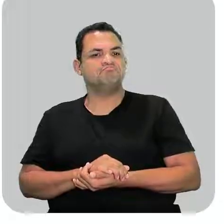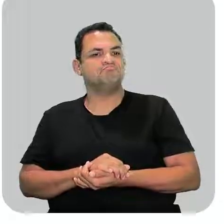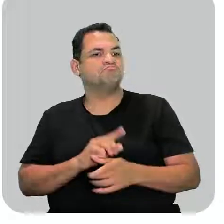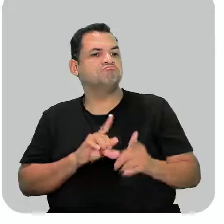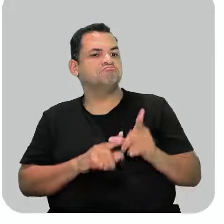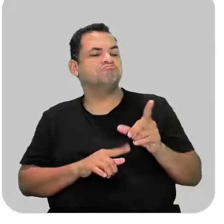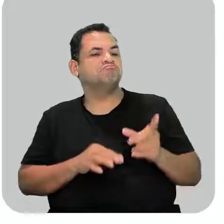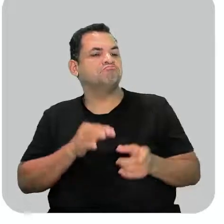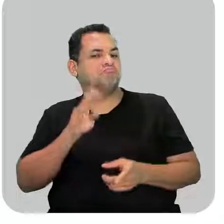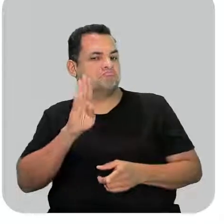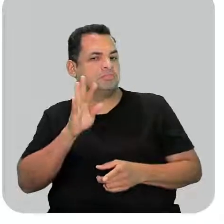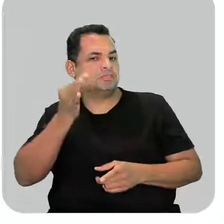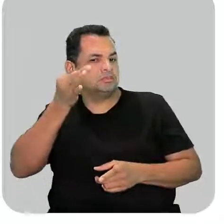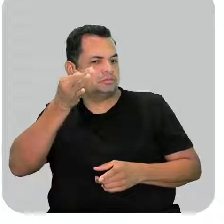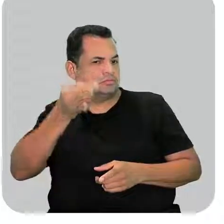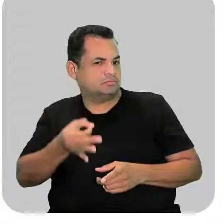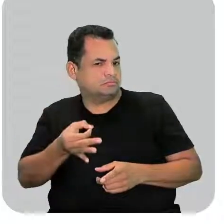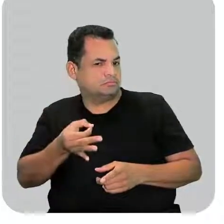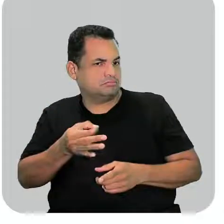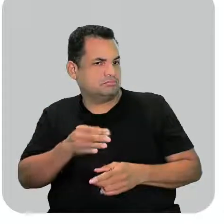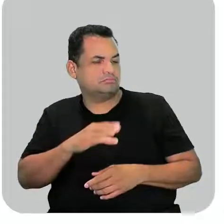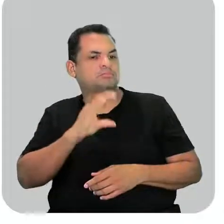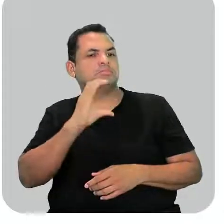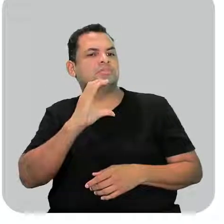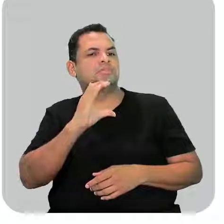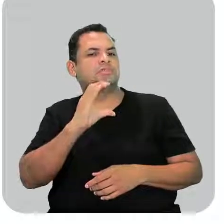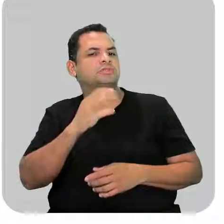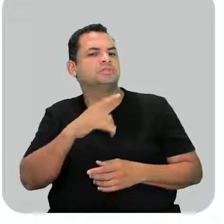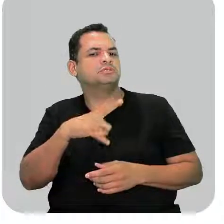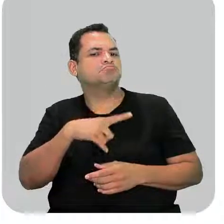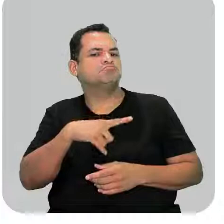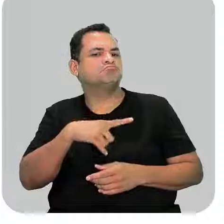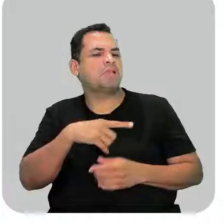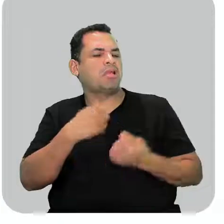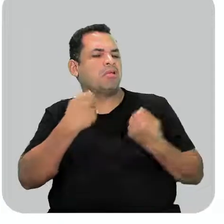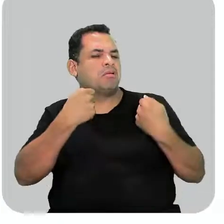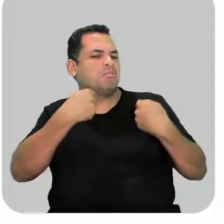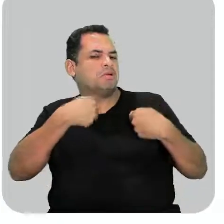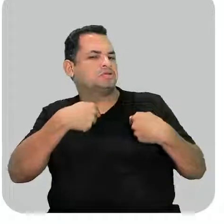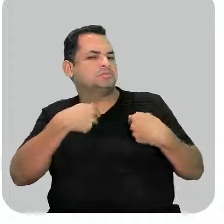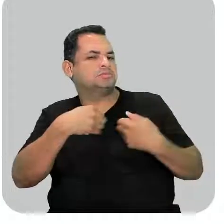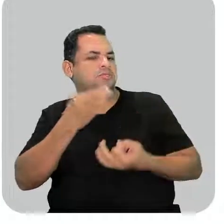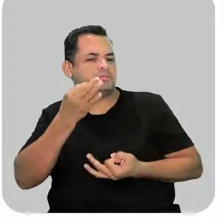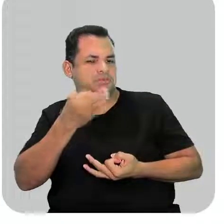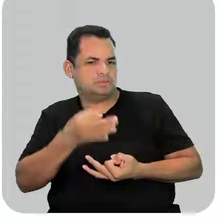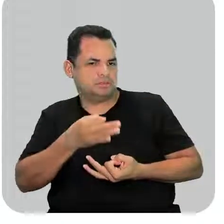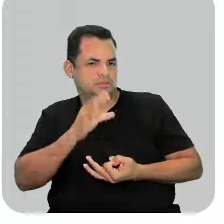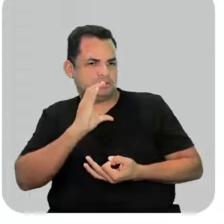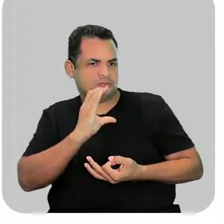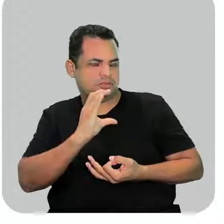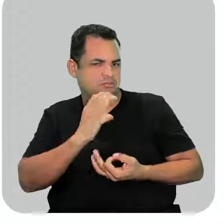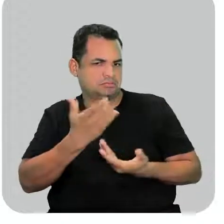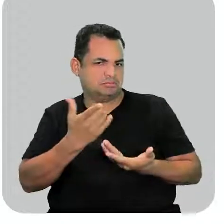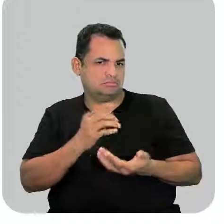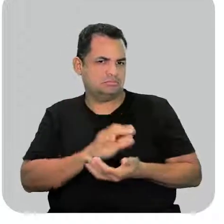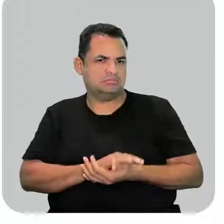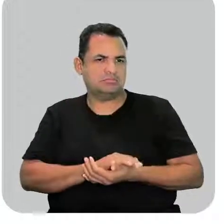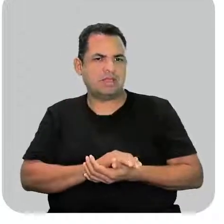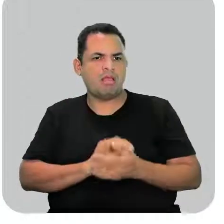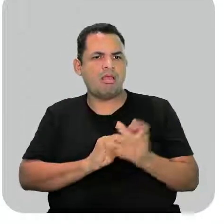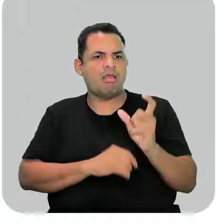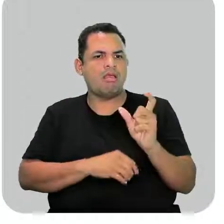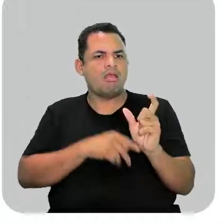Então, pra mim, a letra B está correta. Vamos ver a letra C, se ela tem alguma possibilidade de estar certa. Ela diz que tem um radical